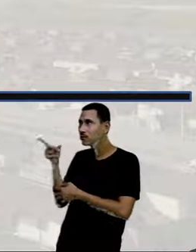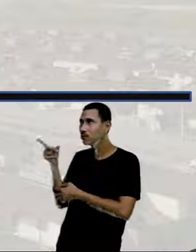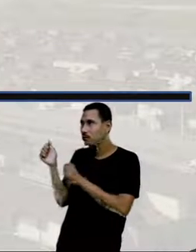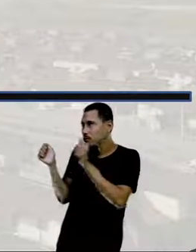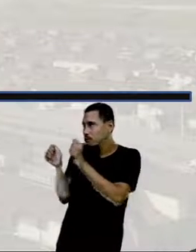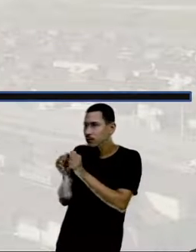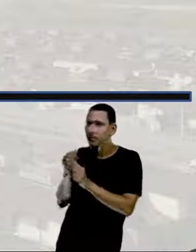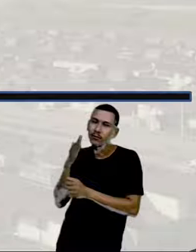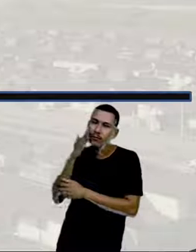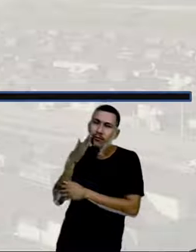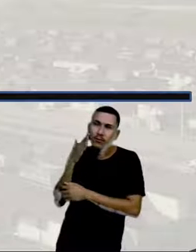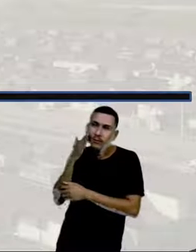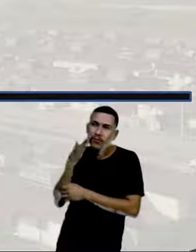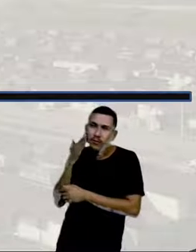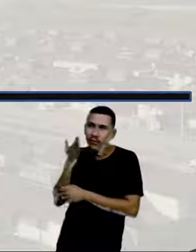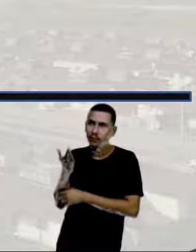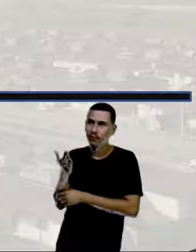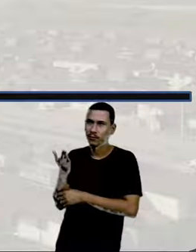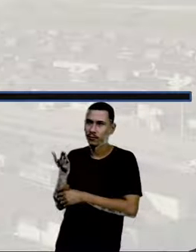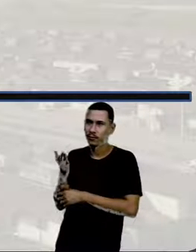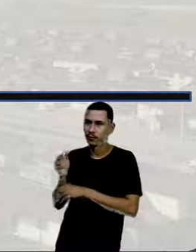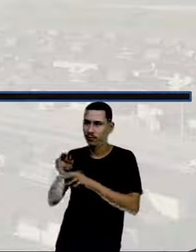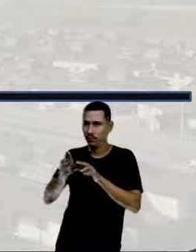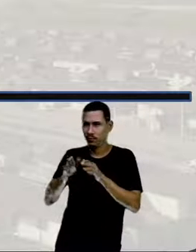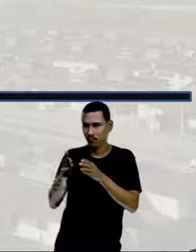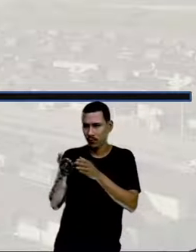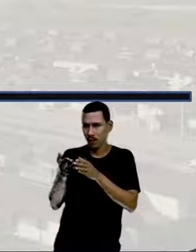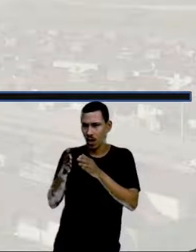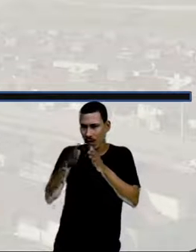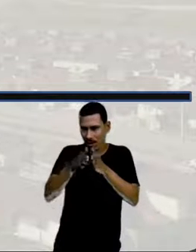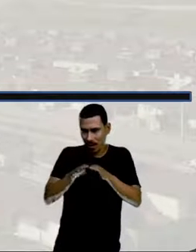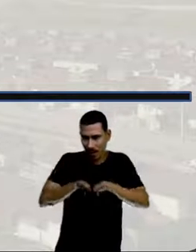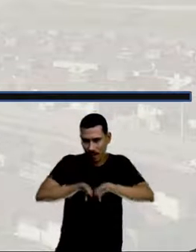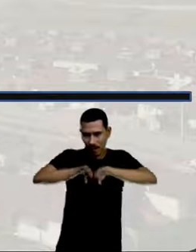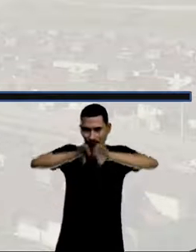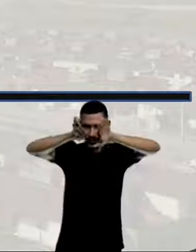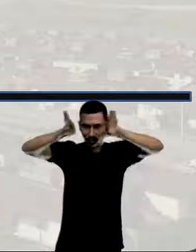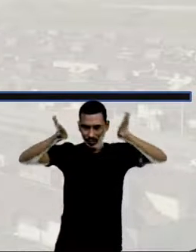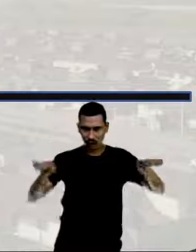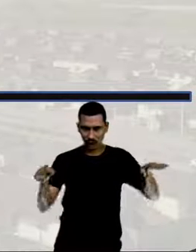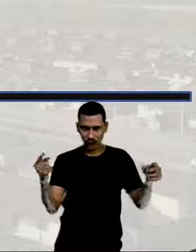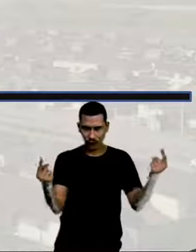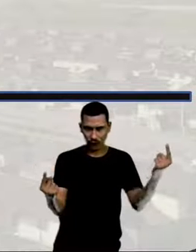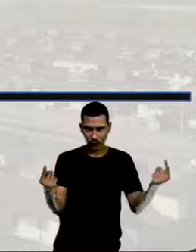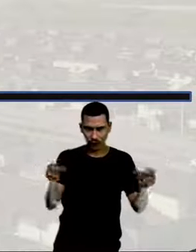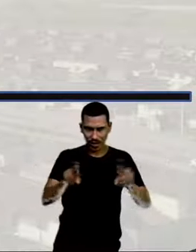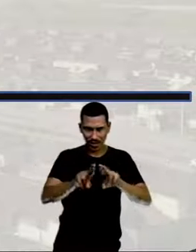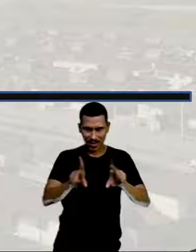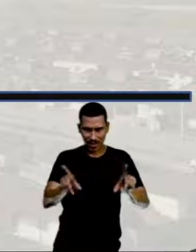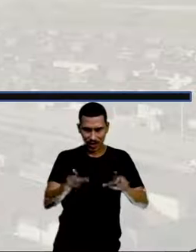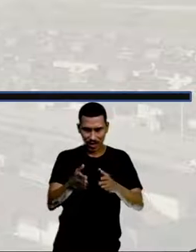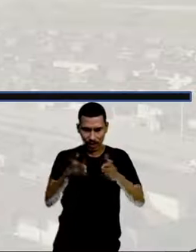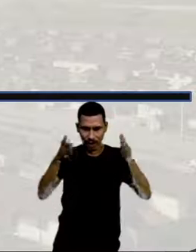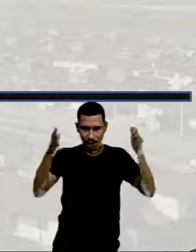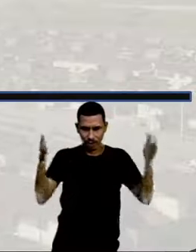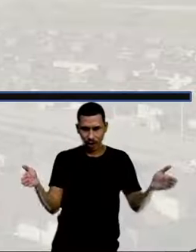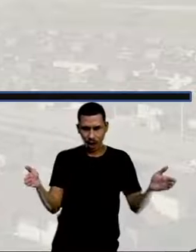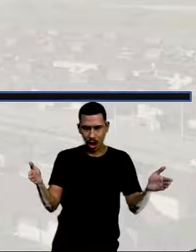esse rosa, eles estão do lado, de lados diferentes com relação a essa linha reta aqui. Tá bom?